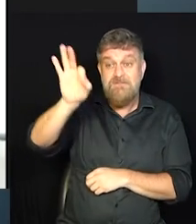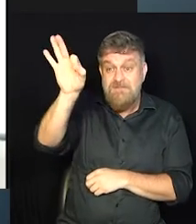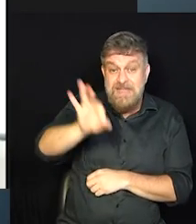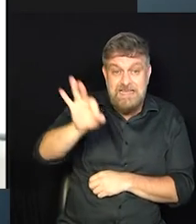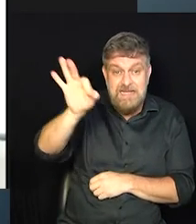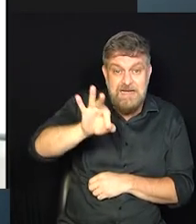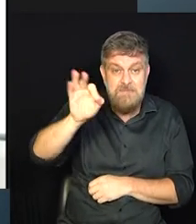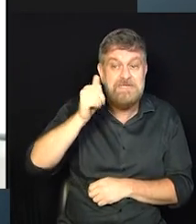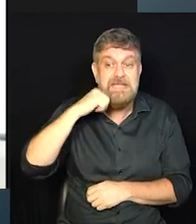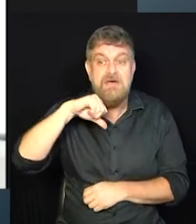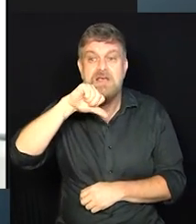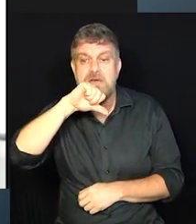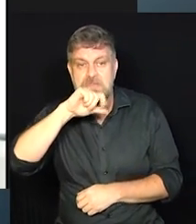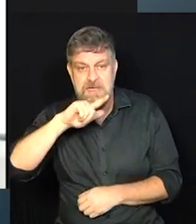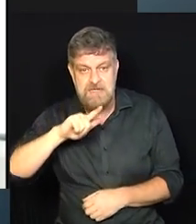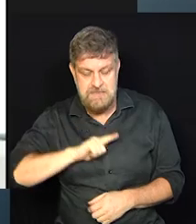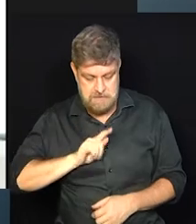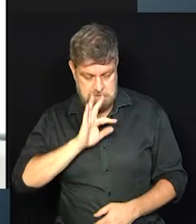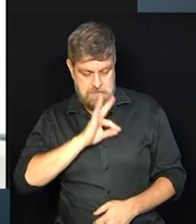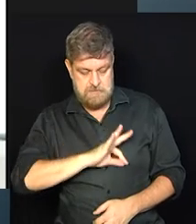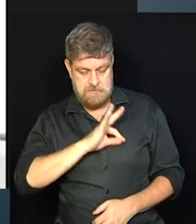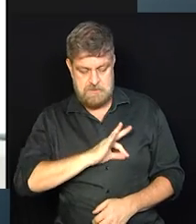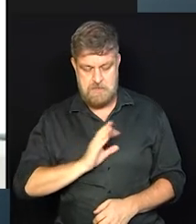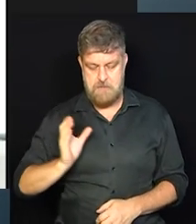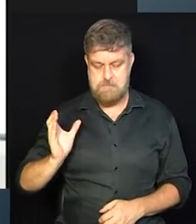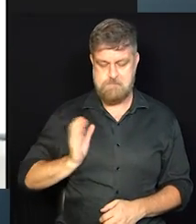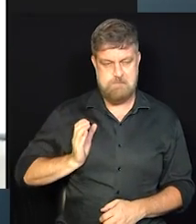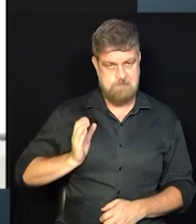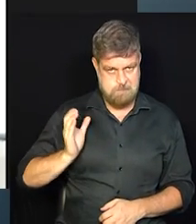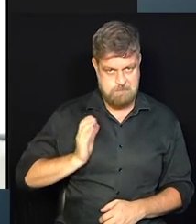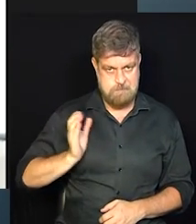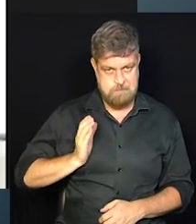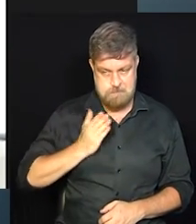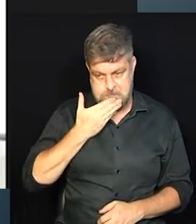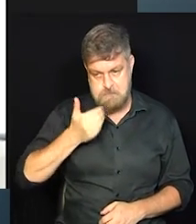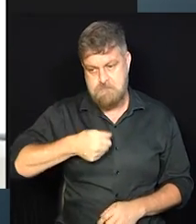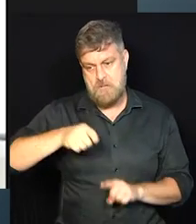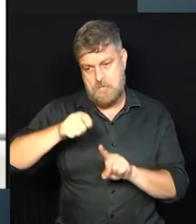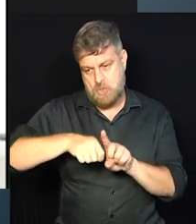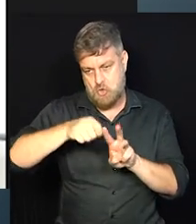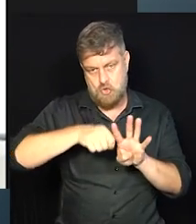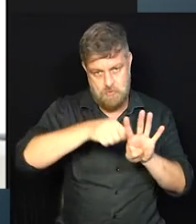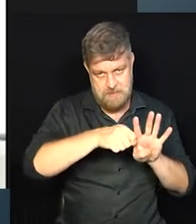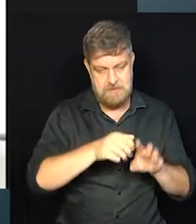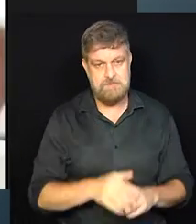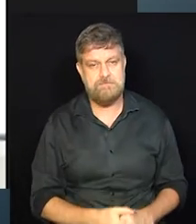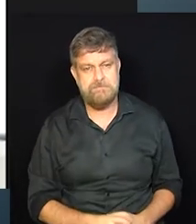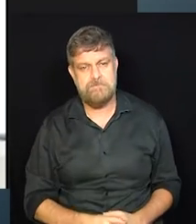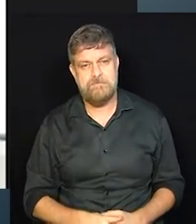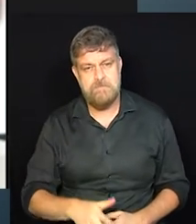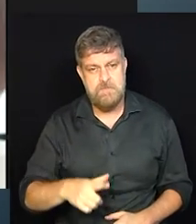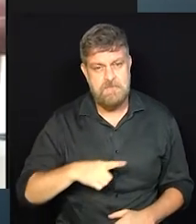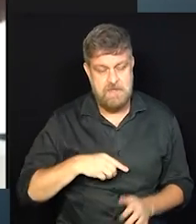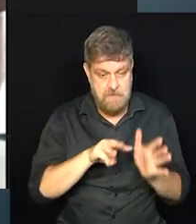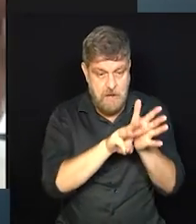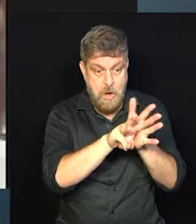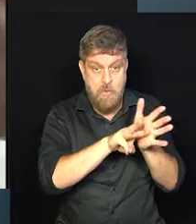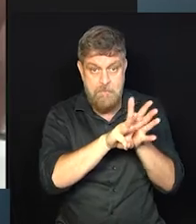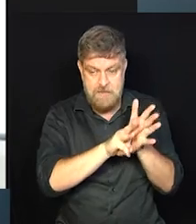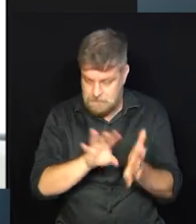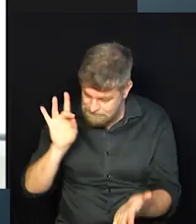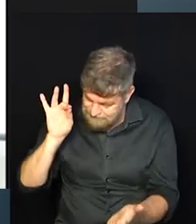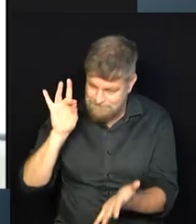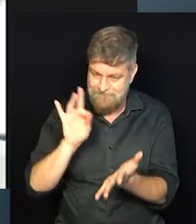% das mães atingindo os cinco dígitos mensais. E aí, a gente teve esse método